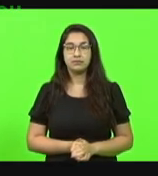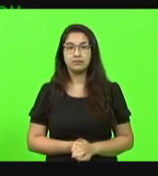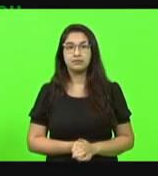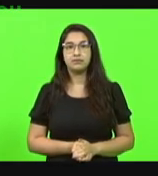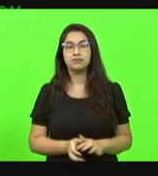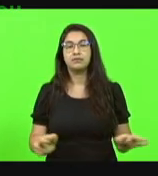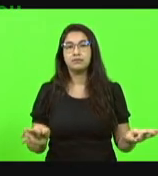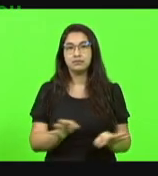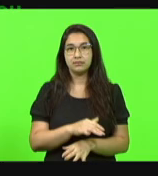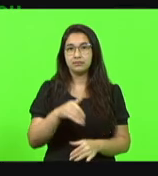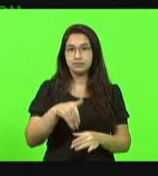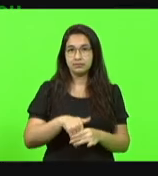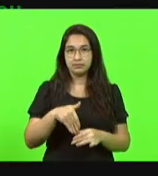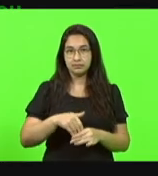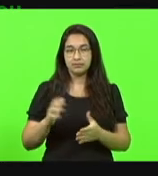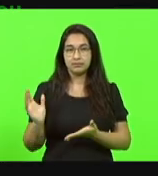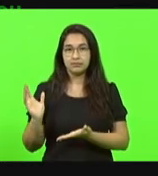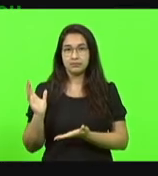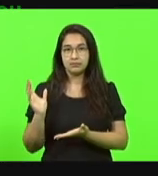Encerrada a votação, colhe o resultado.